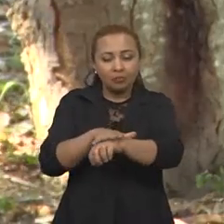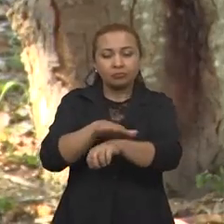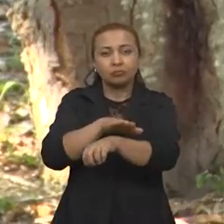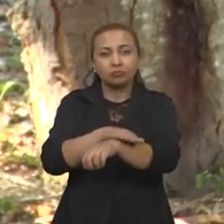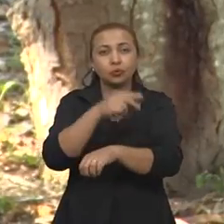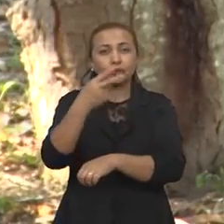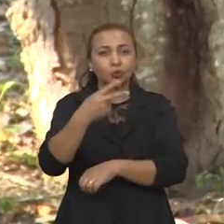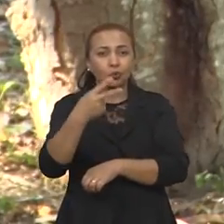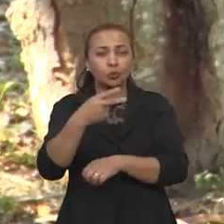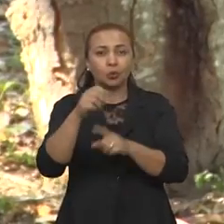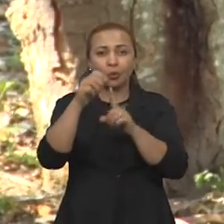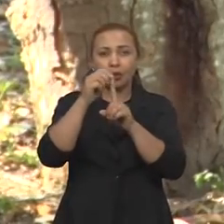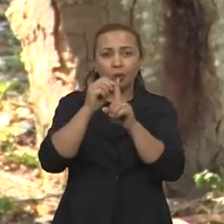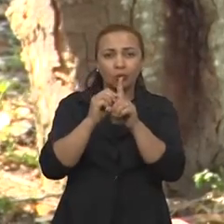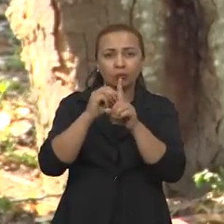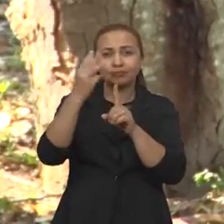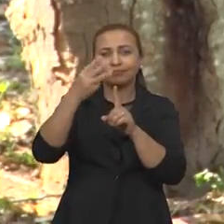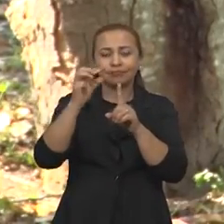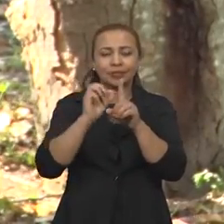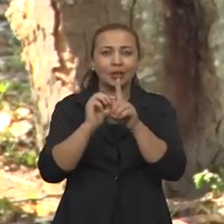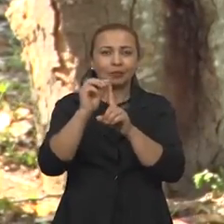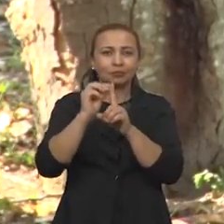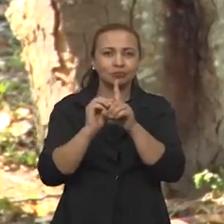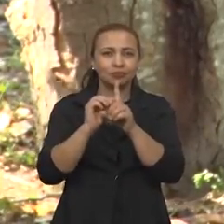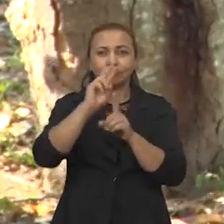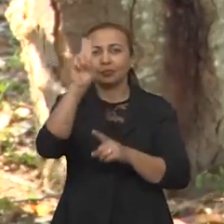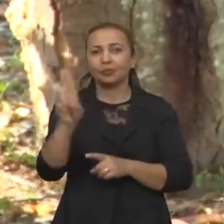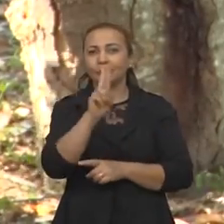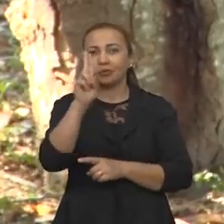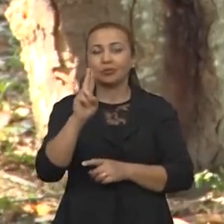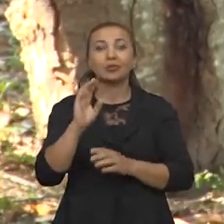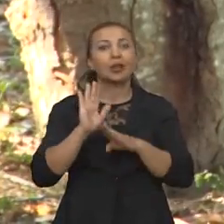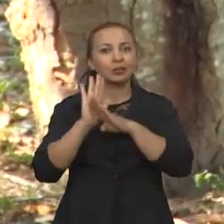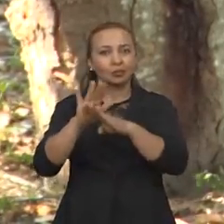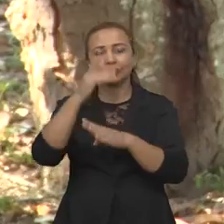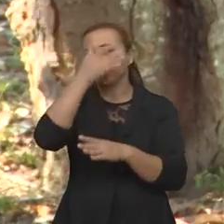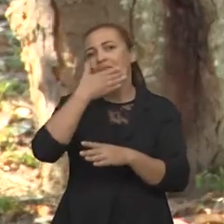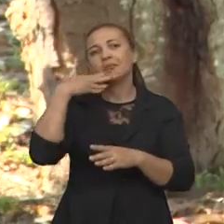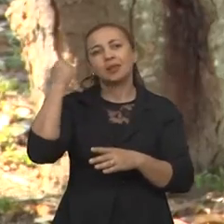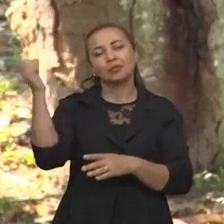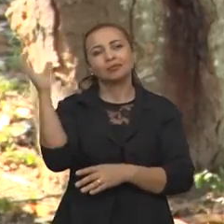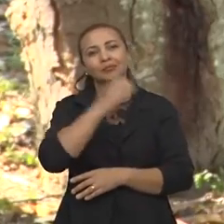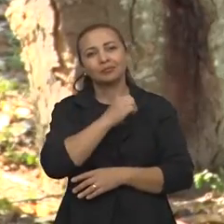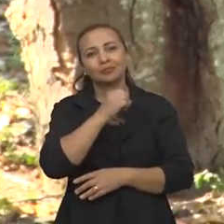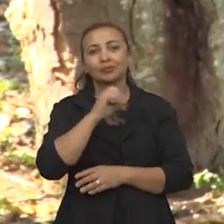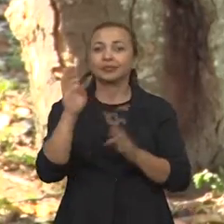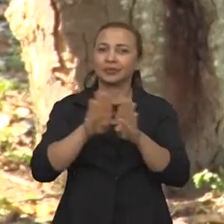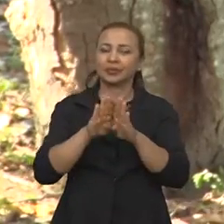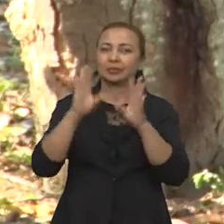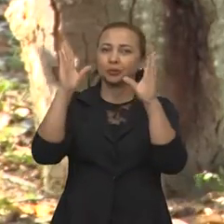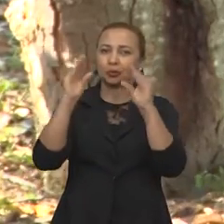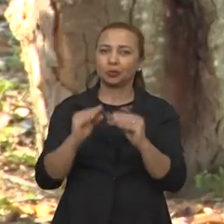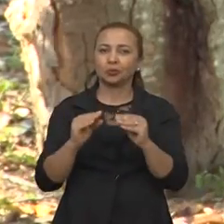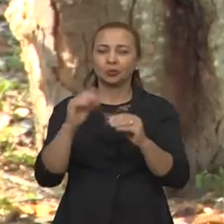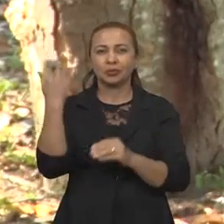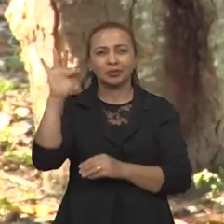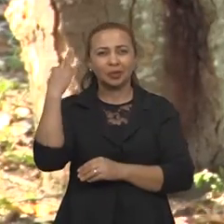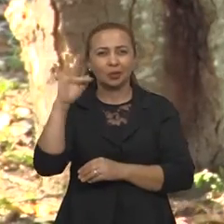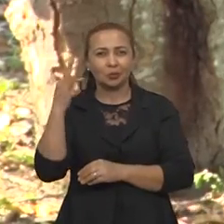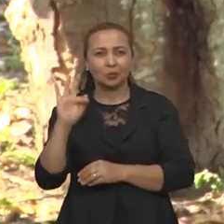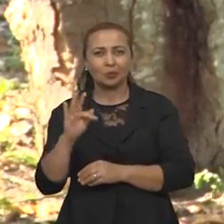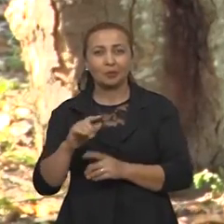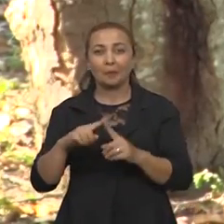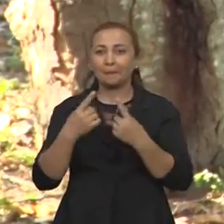queimaduras de segundo e terceiro graus e o seu uso acelera o processo de cicatrização, além de diminuir a dor do